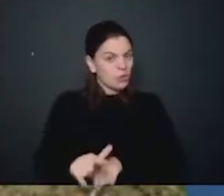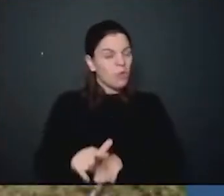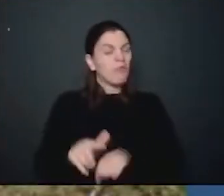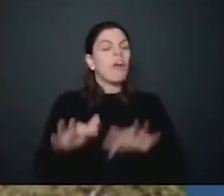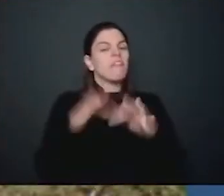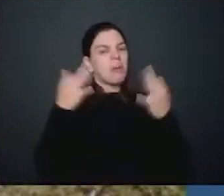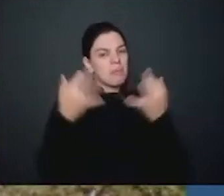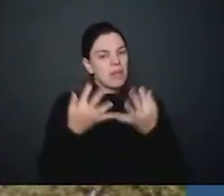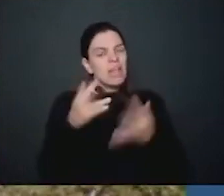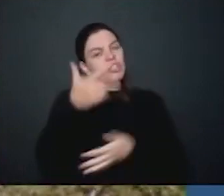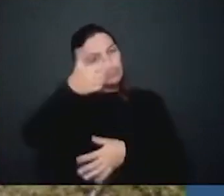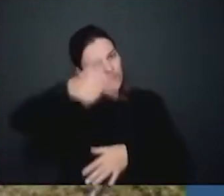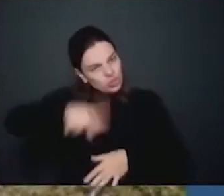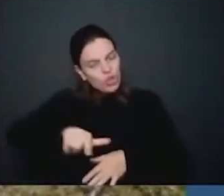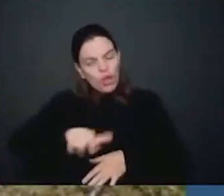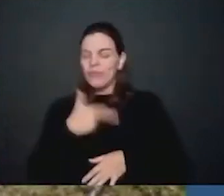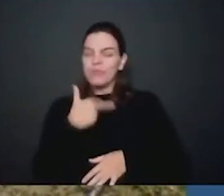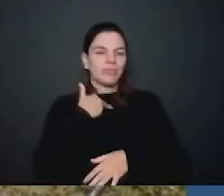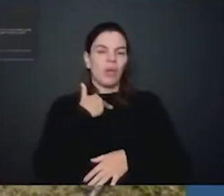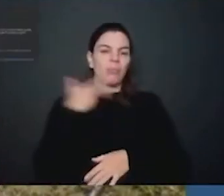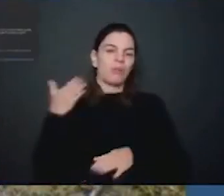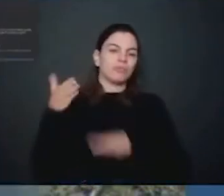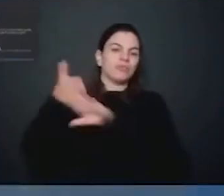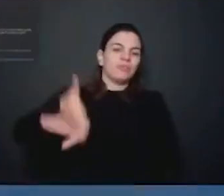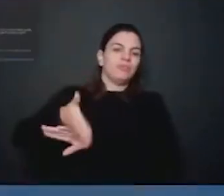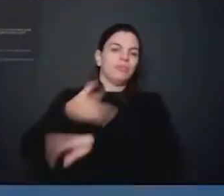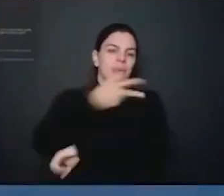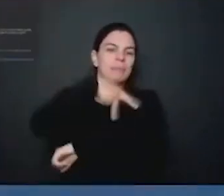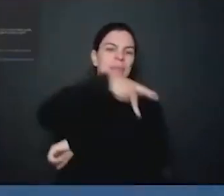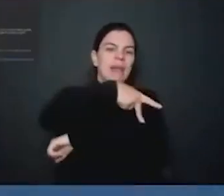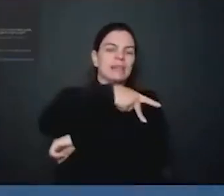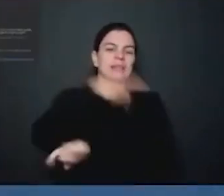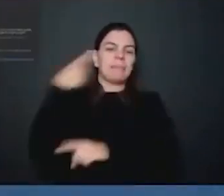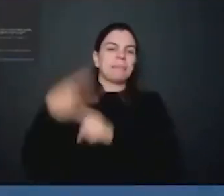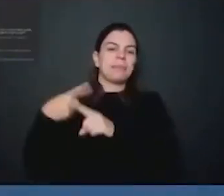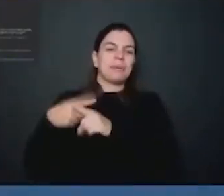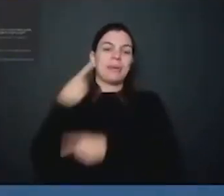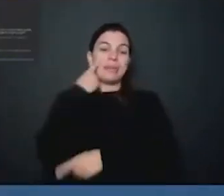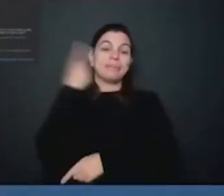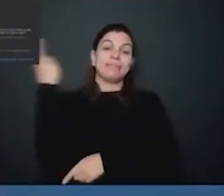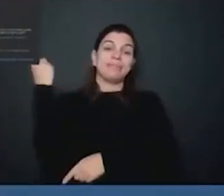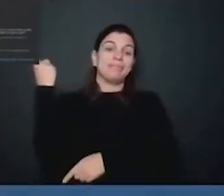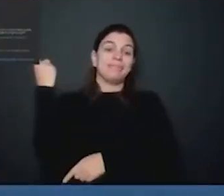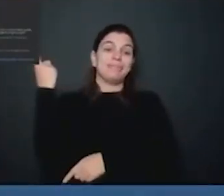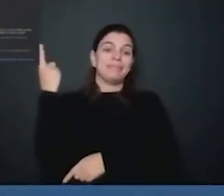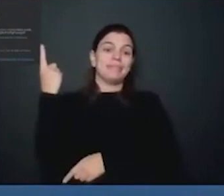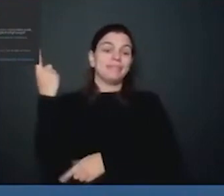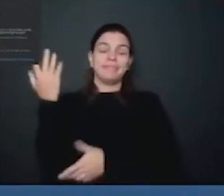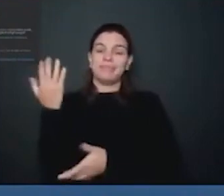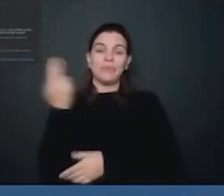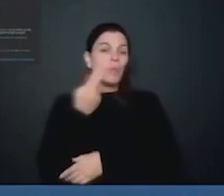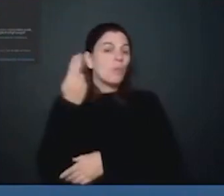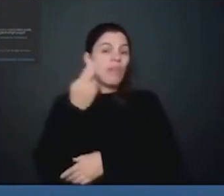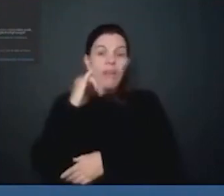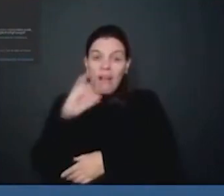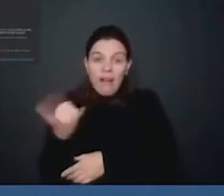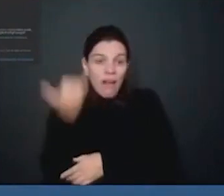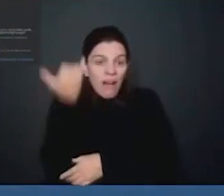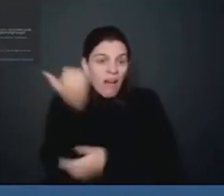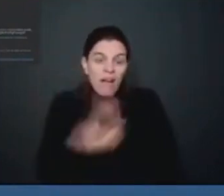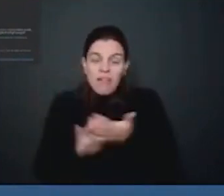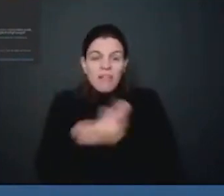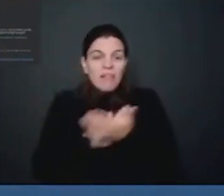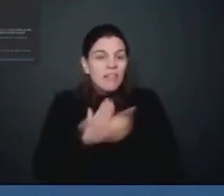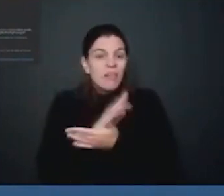sem poder levar os seus filhos para poder ter um momento de lazer, para poder fazer uso do seu